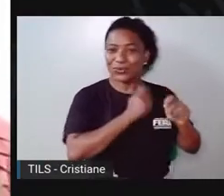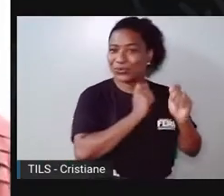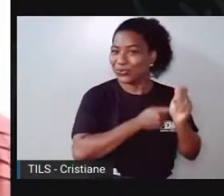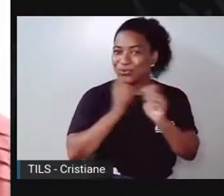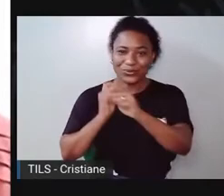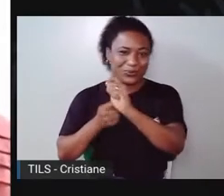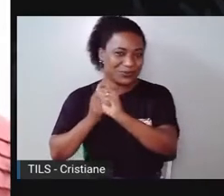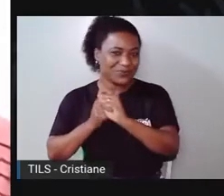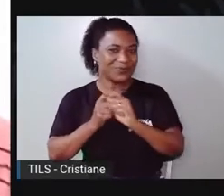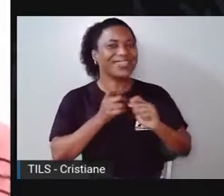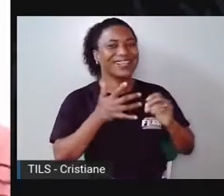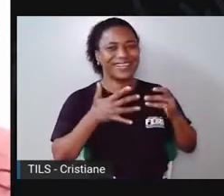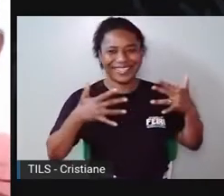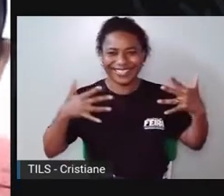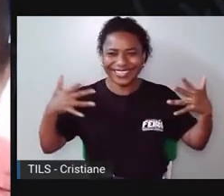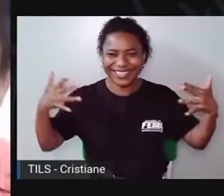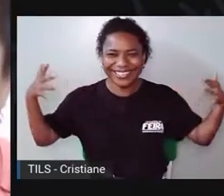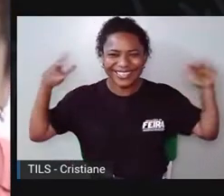palma